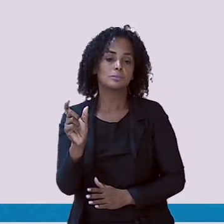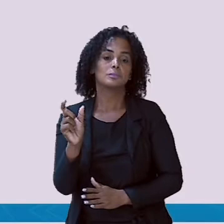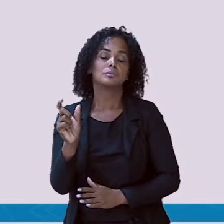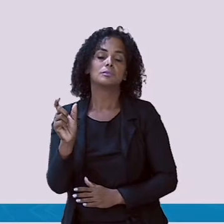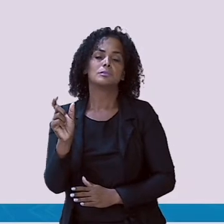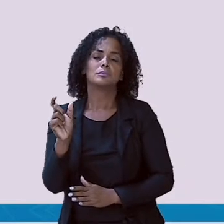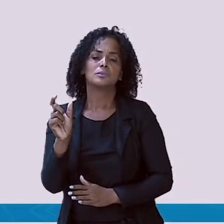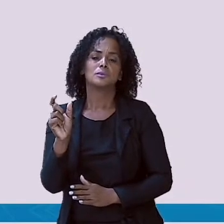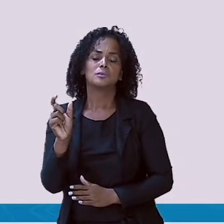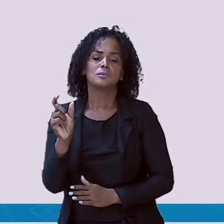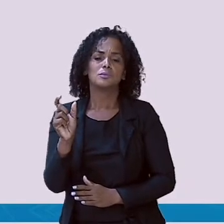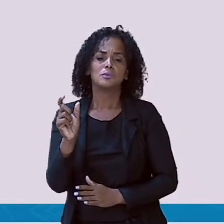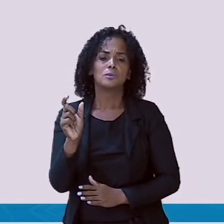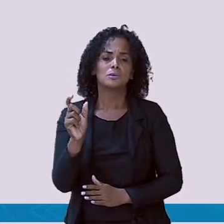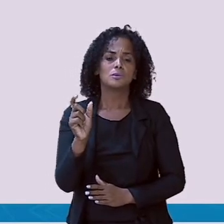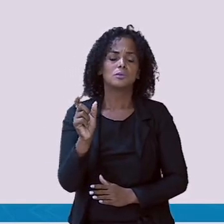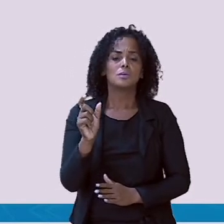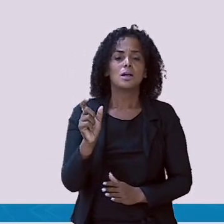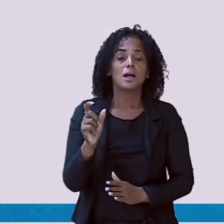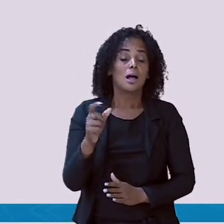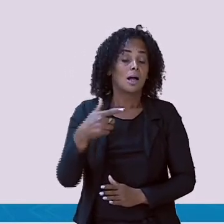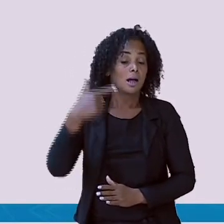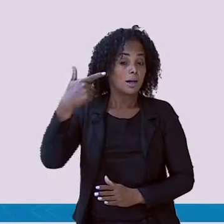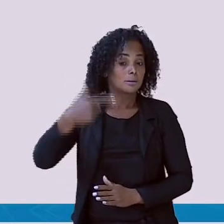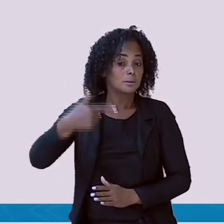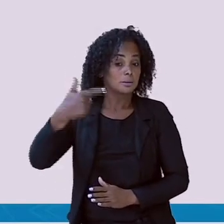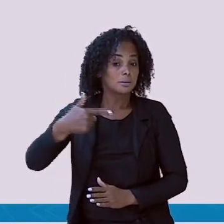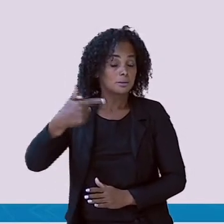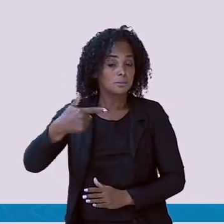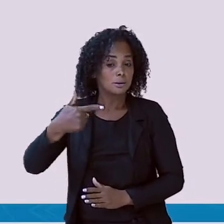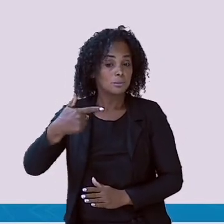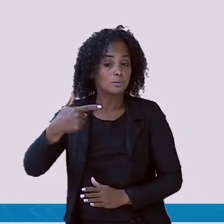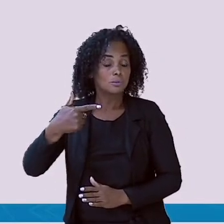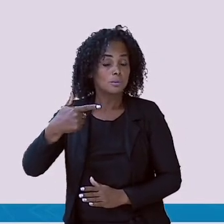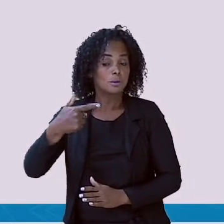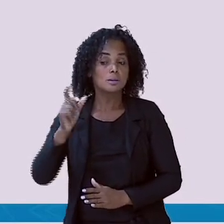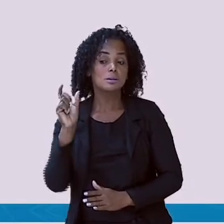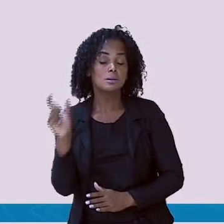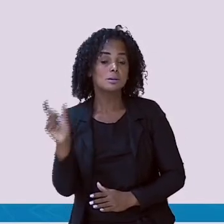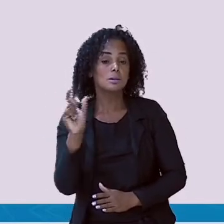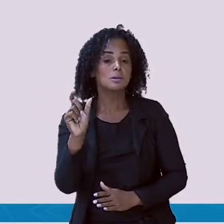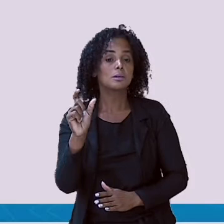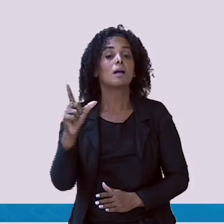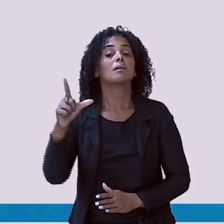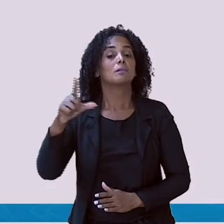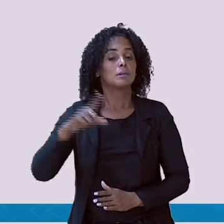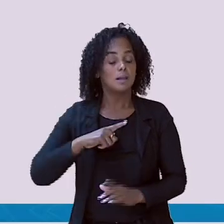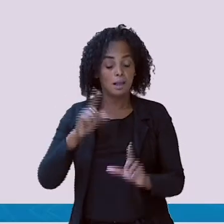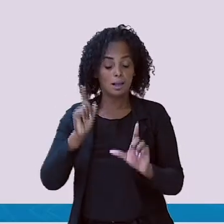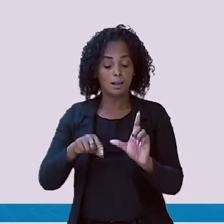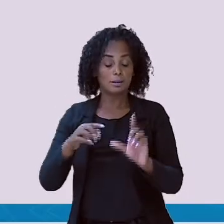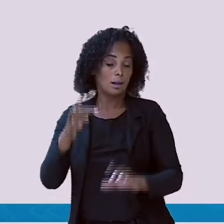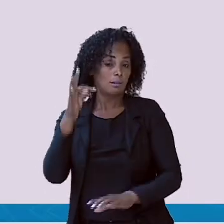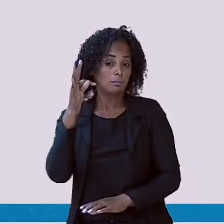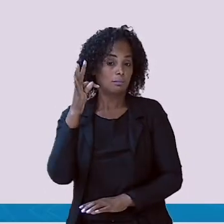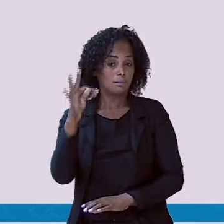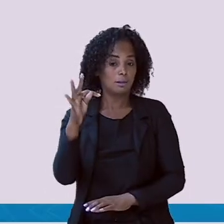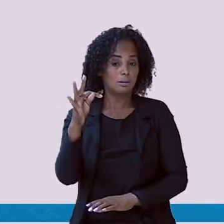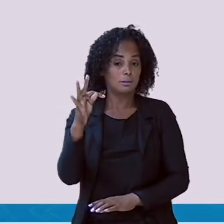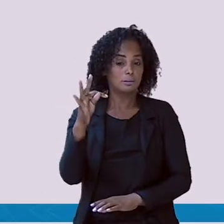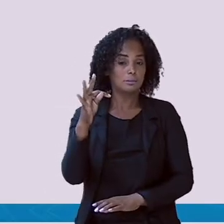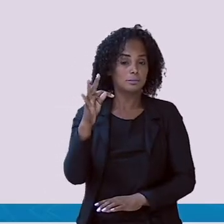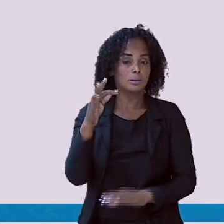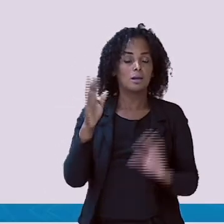segunda sílaba é a sílaba que tem a letra T. Viram só? E vamos para a nossa